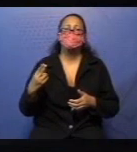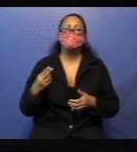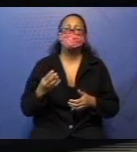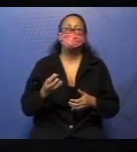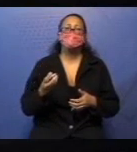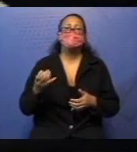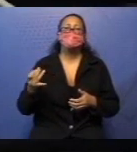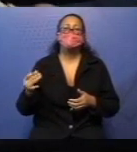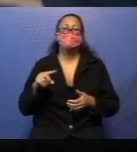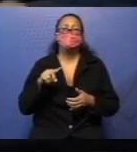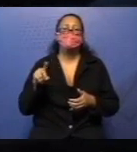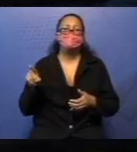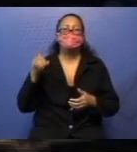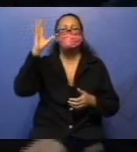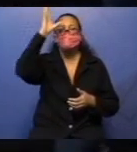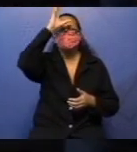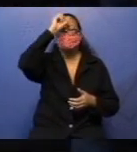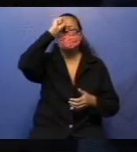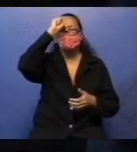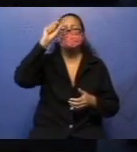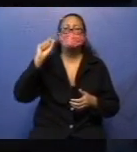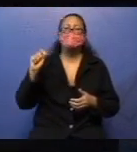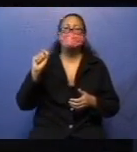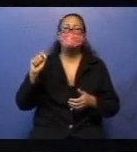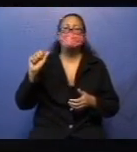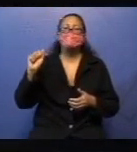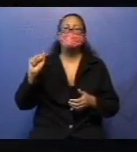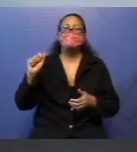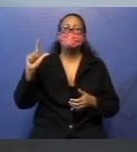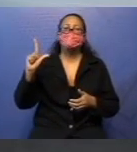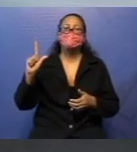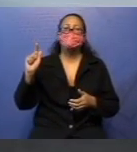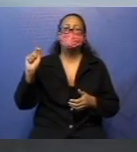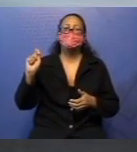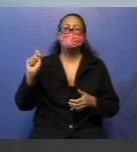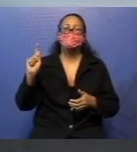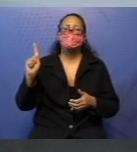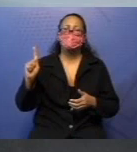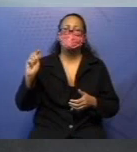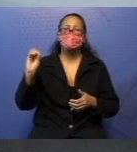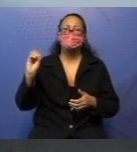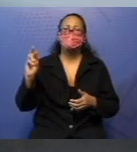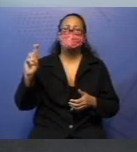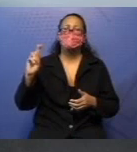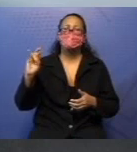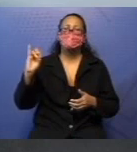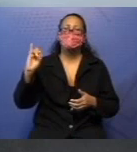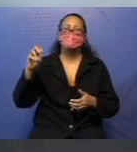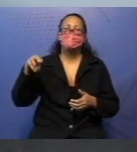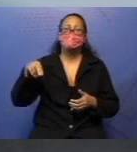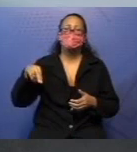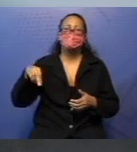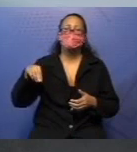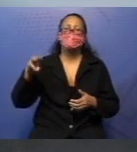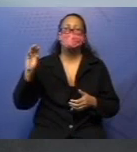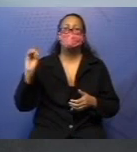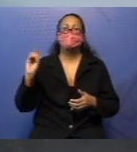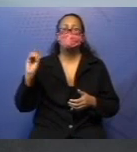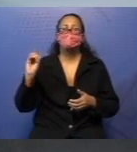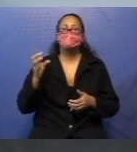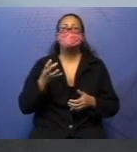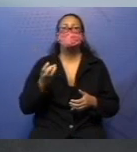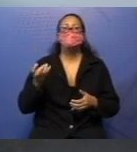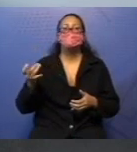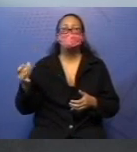aprendeu, desculpa. O que é algoritmo mesmo, professora? Lembra? Que é a continha. É o jeito de fazer.